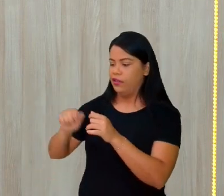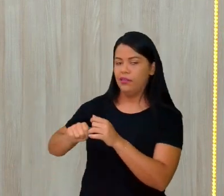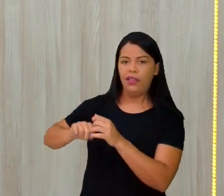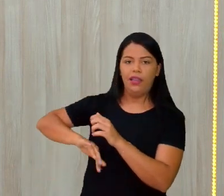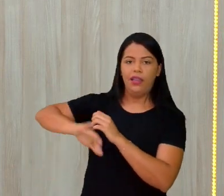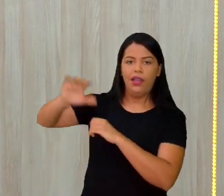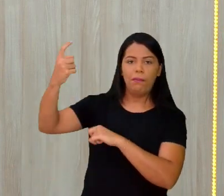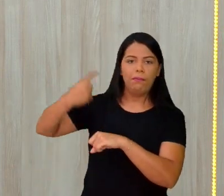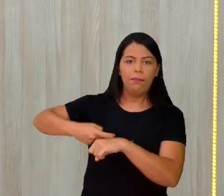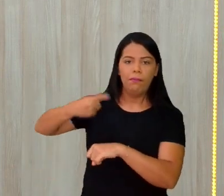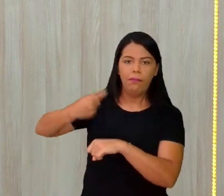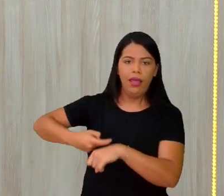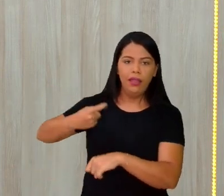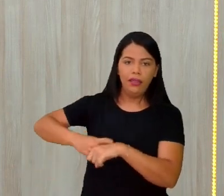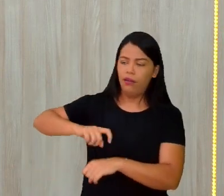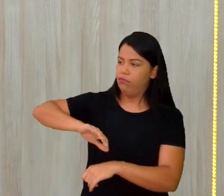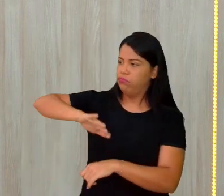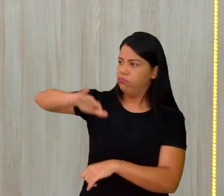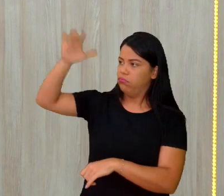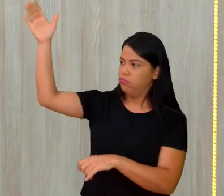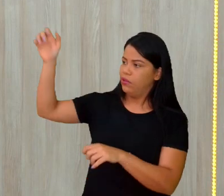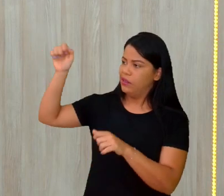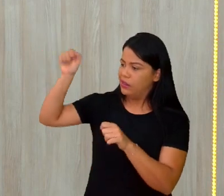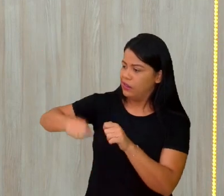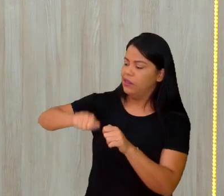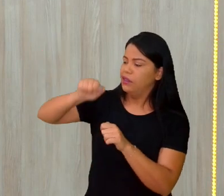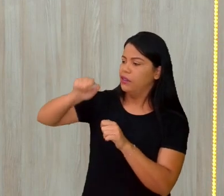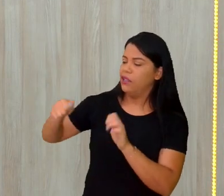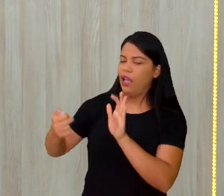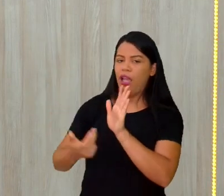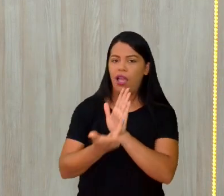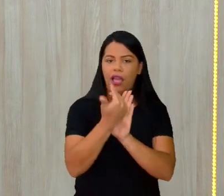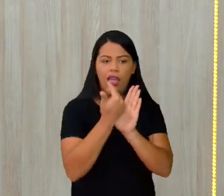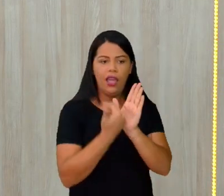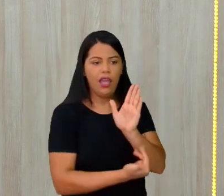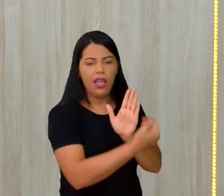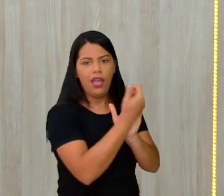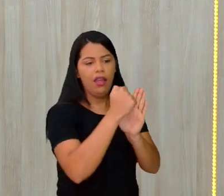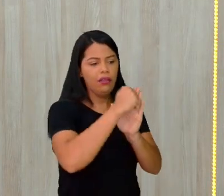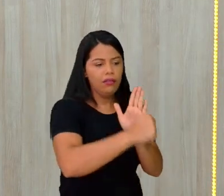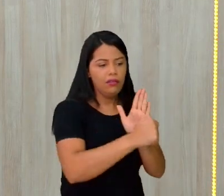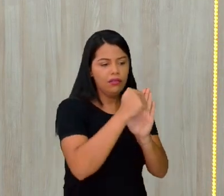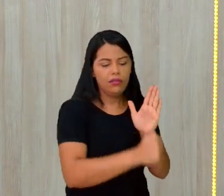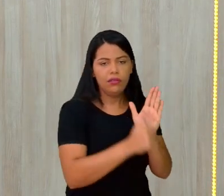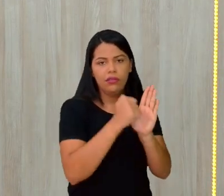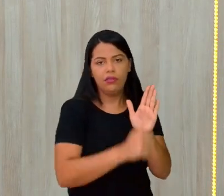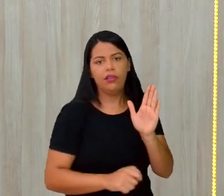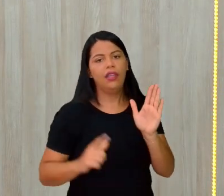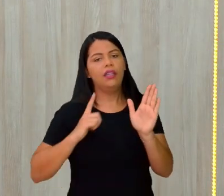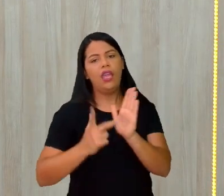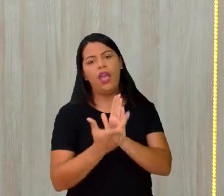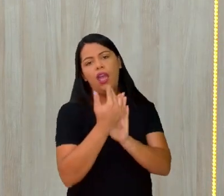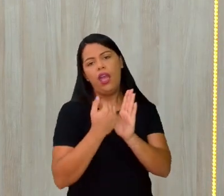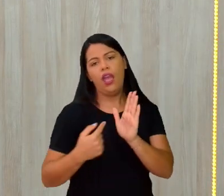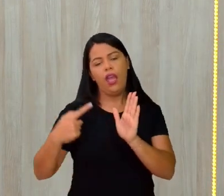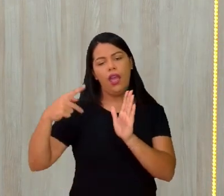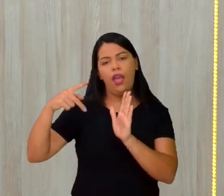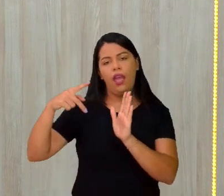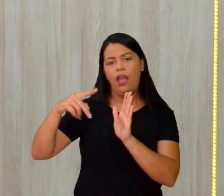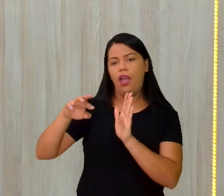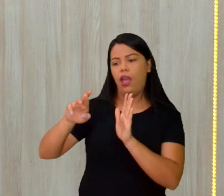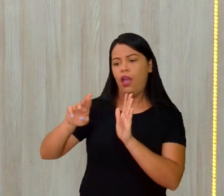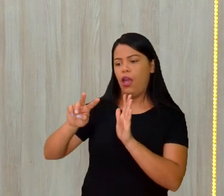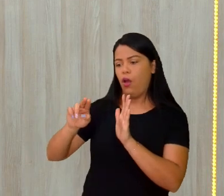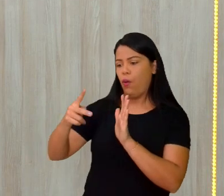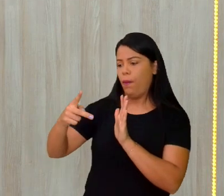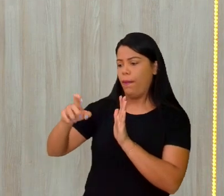história, você vê bastante as pinturas rupestres. Ou seja, foram as evidências que o